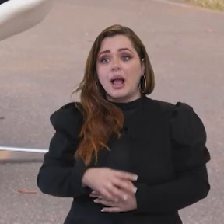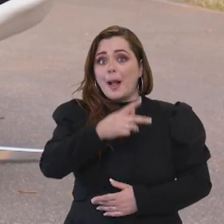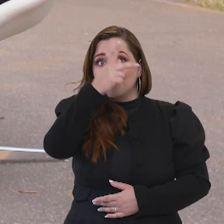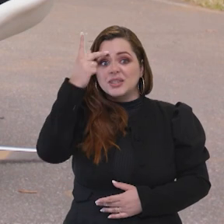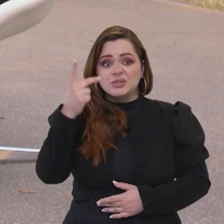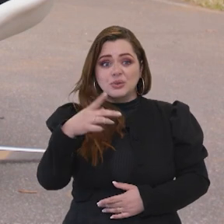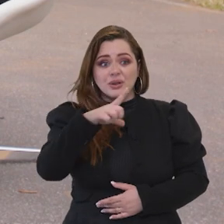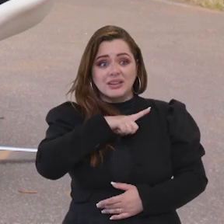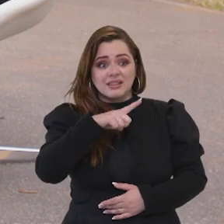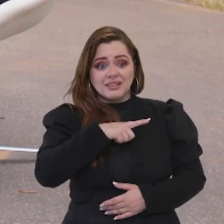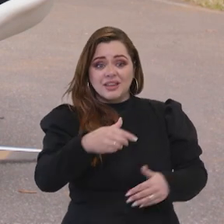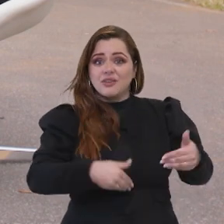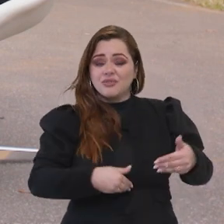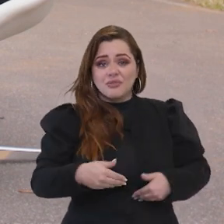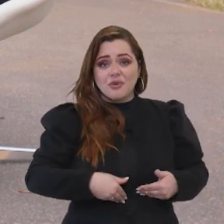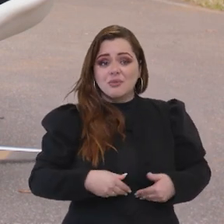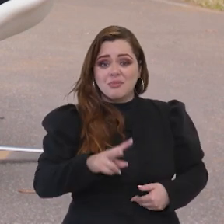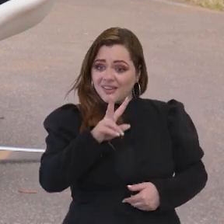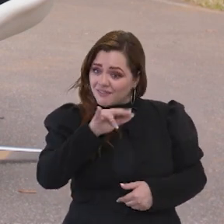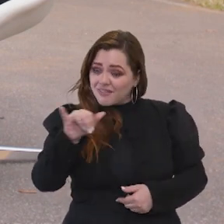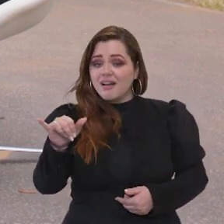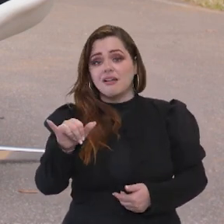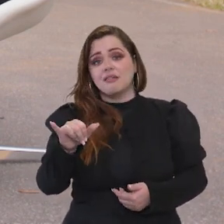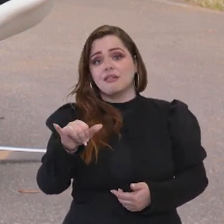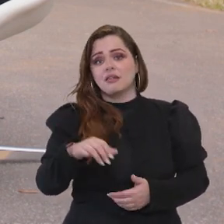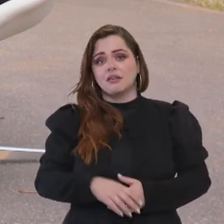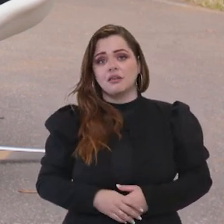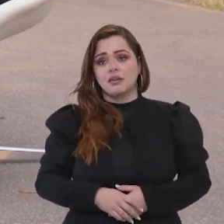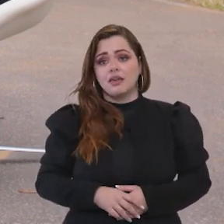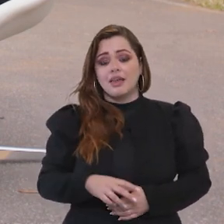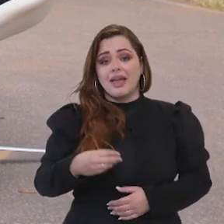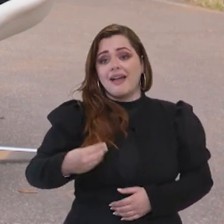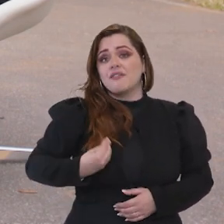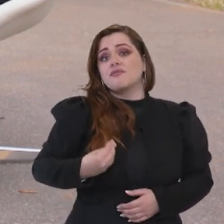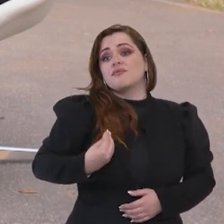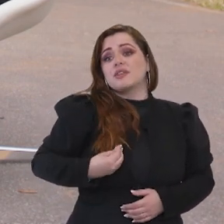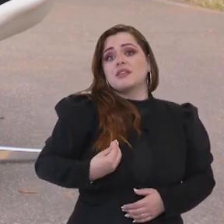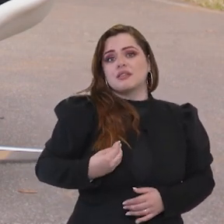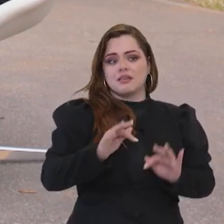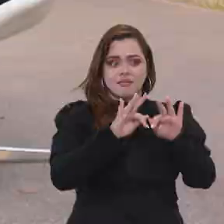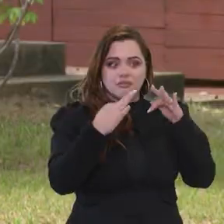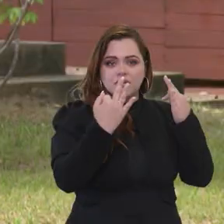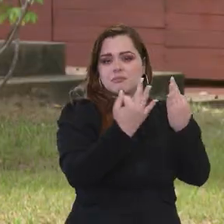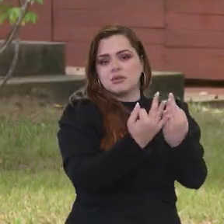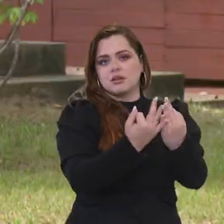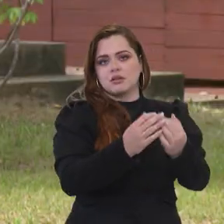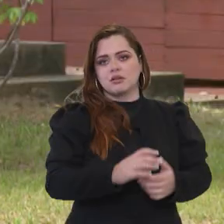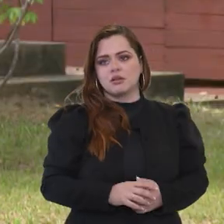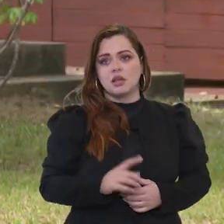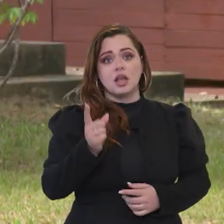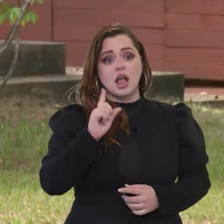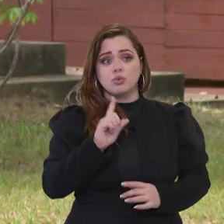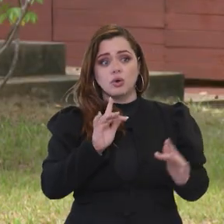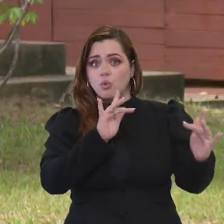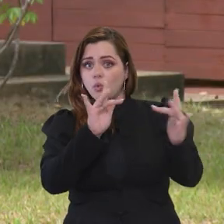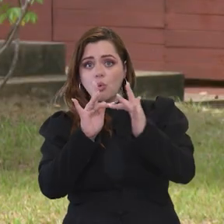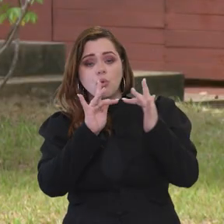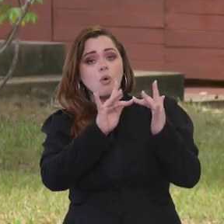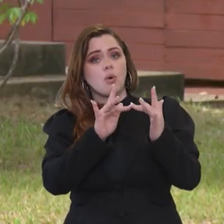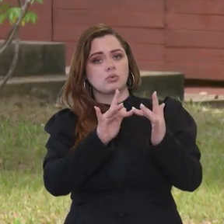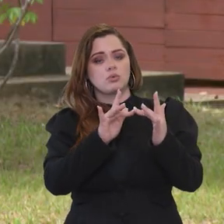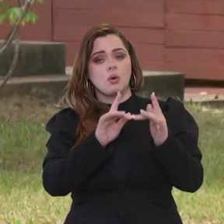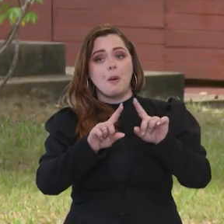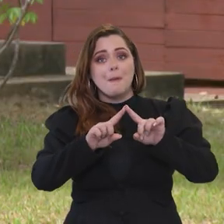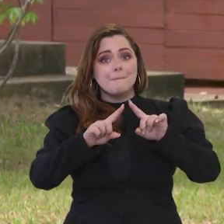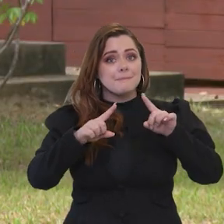Aquela pessoa que está passando fome, está vendo o filho passar, não vai fazer aquilo? É sobrevivência dela. Não que eu concorde, muito pelo contrário,